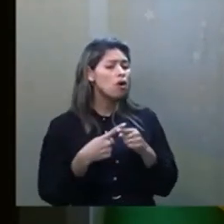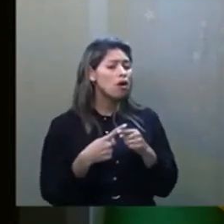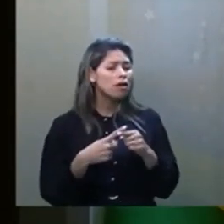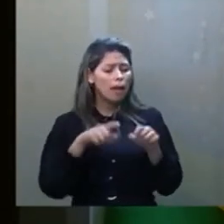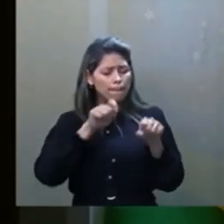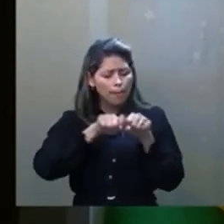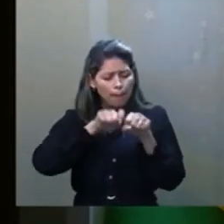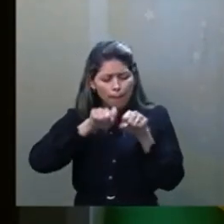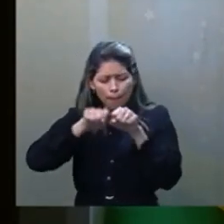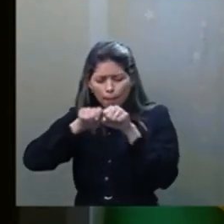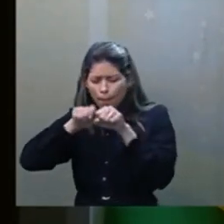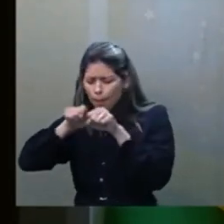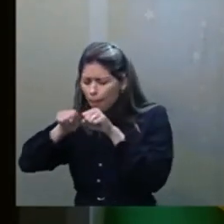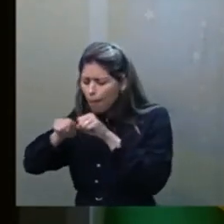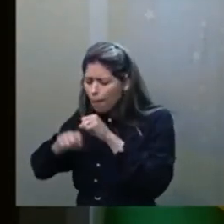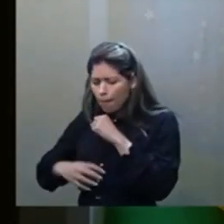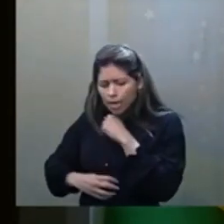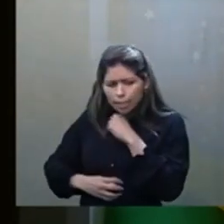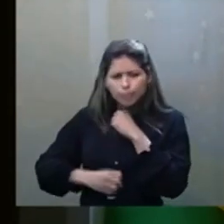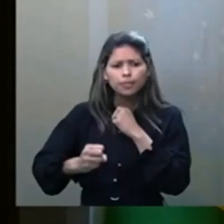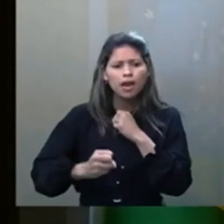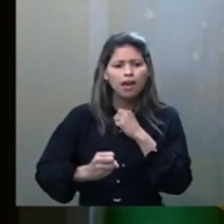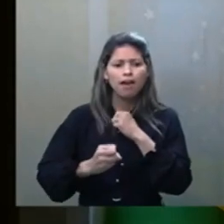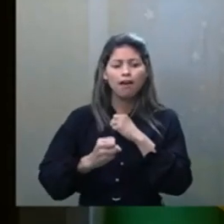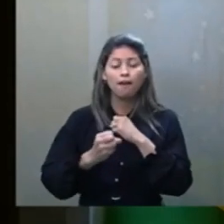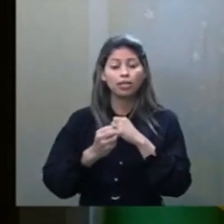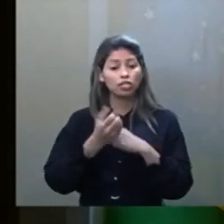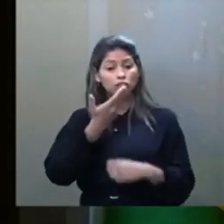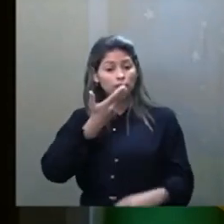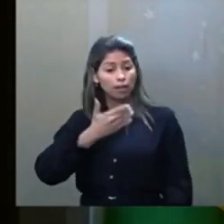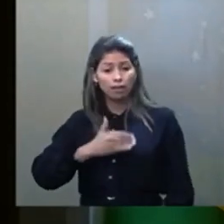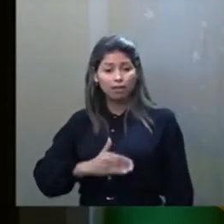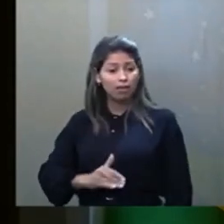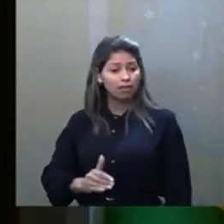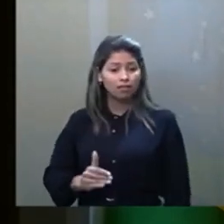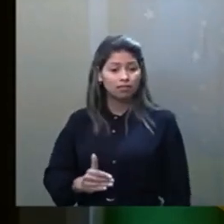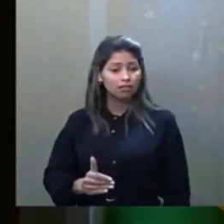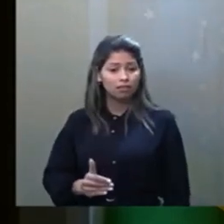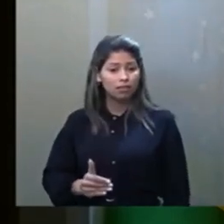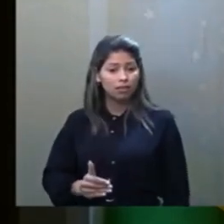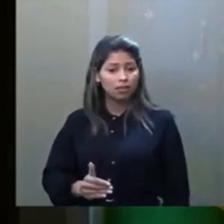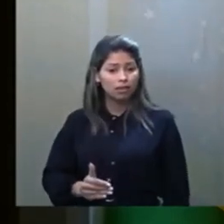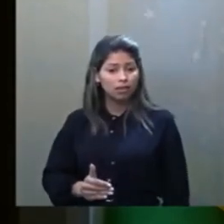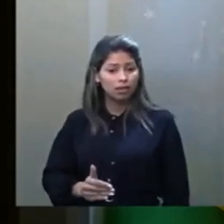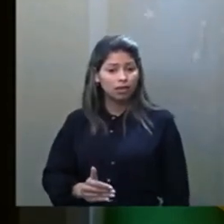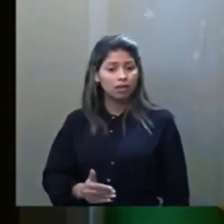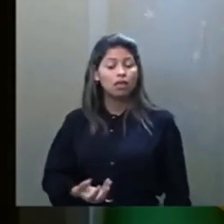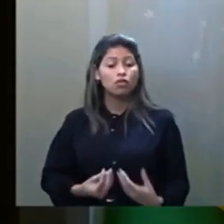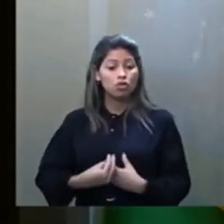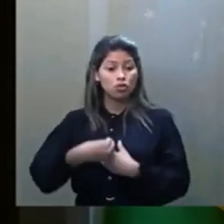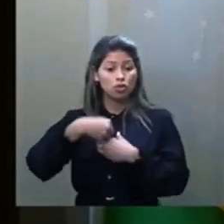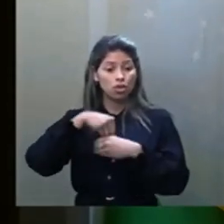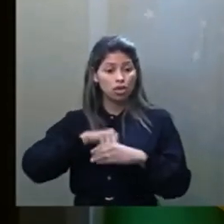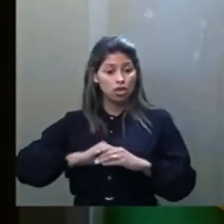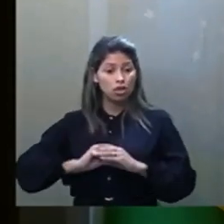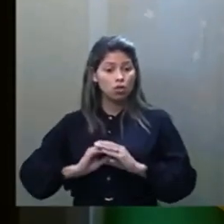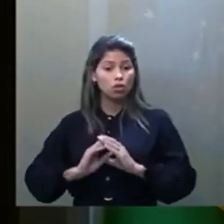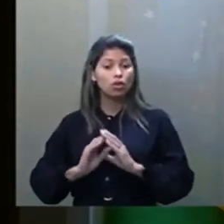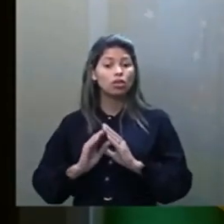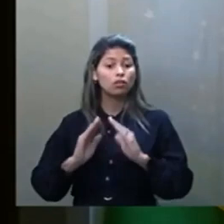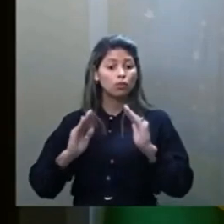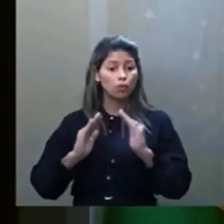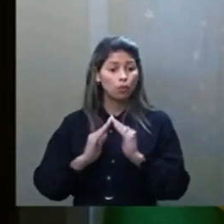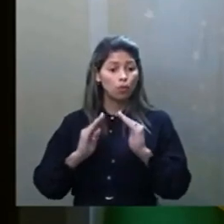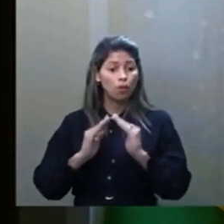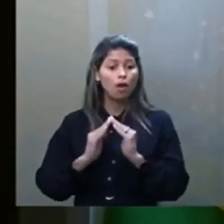crianças indefesas? Com a absoluta impunidade entre as paredes de nossas casas? Isto é um delito muito